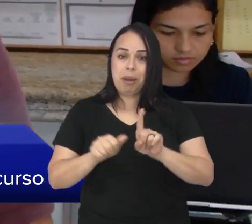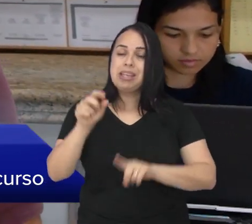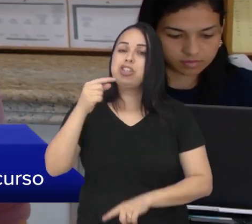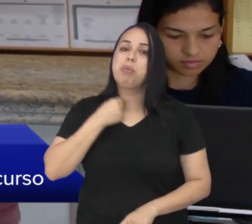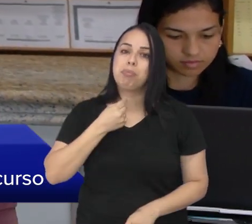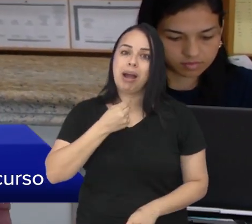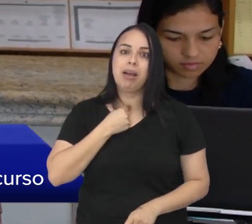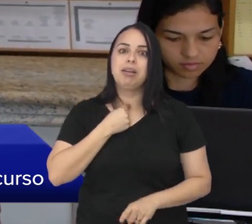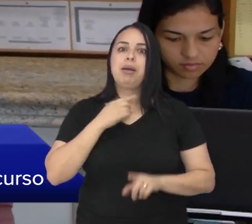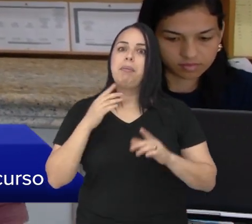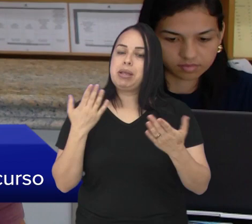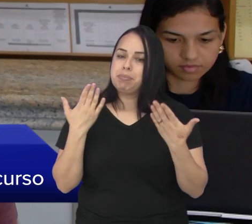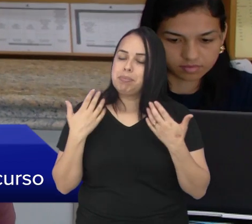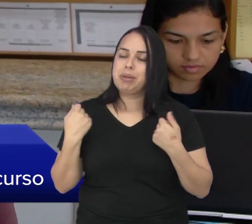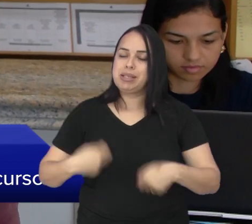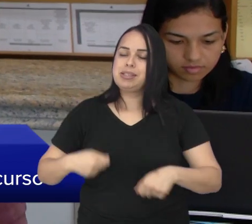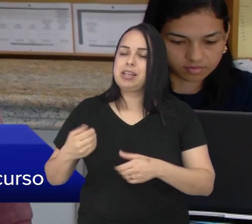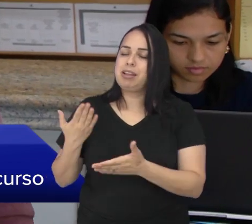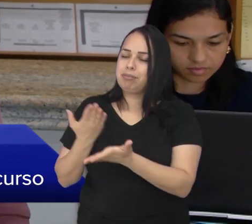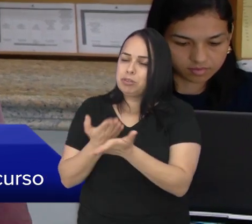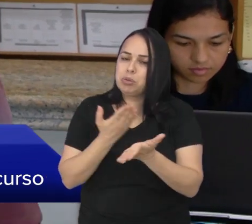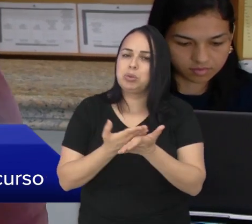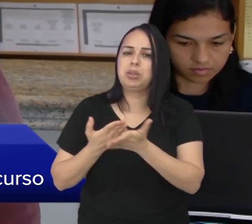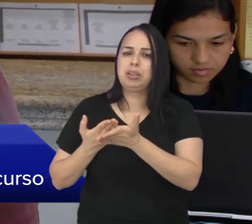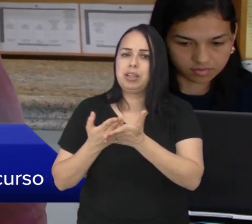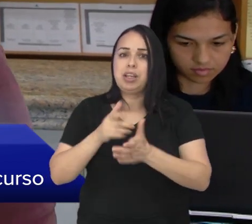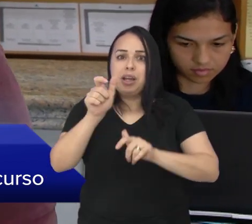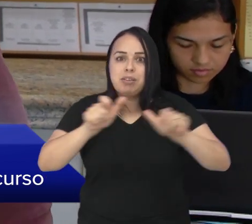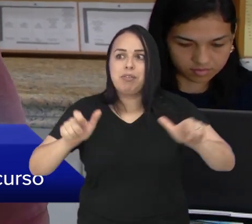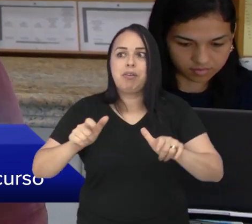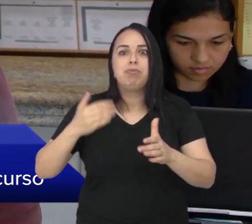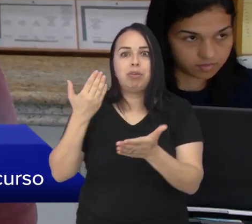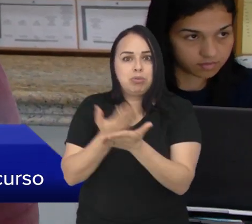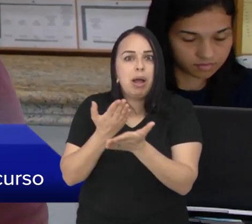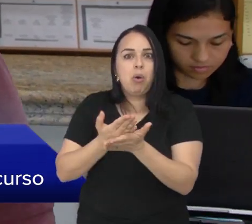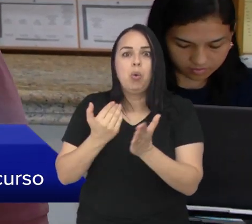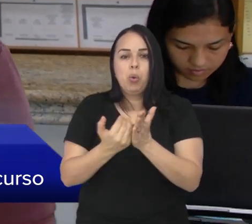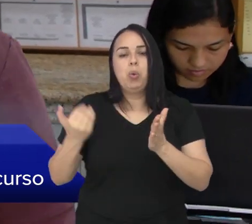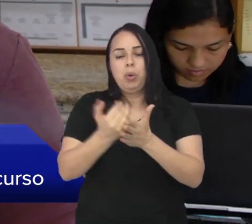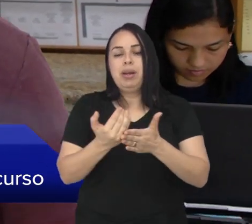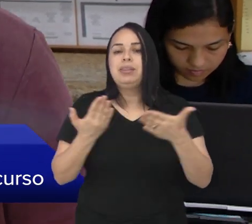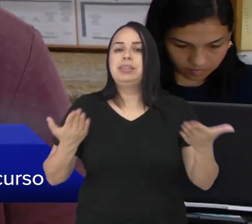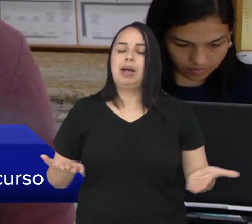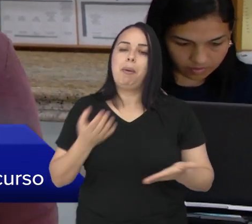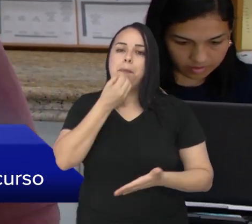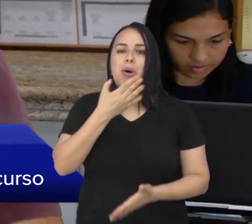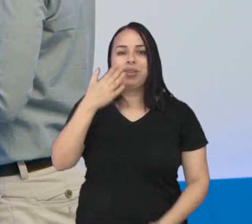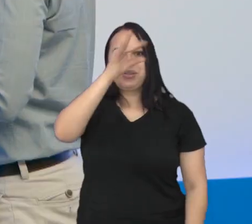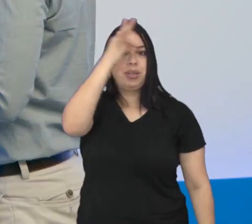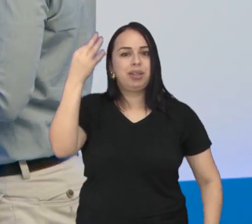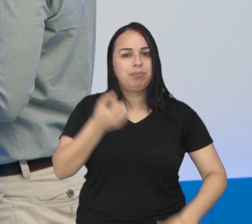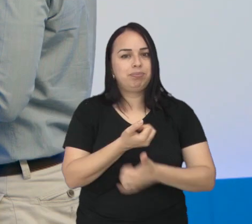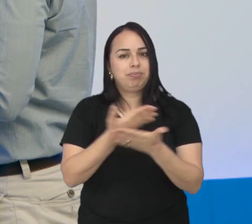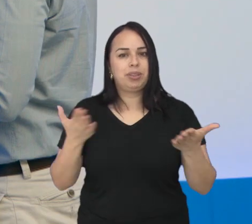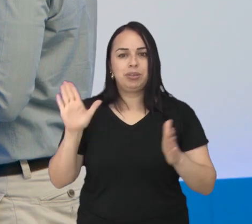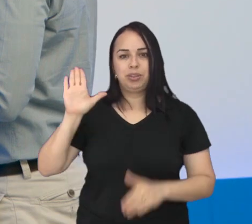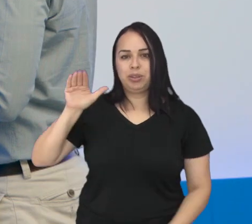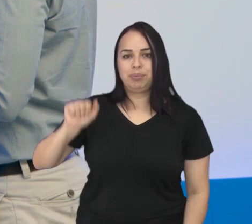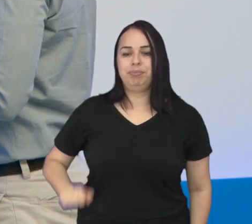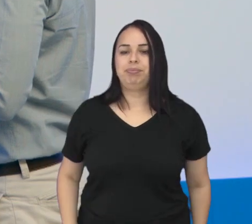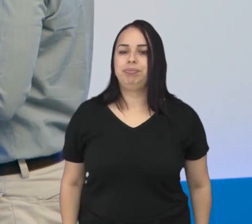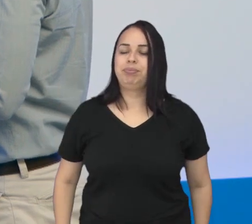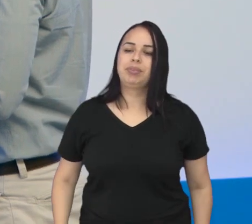si, mas claro que tem esse tempo para todos os candidatos e todos eles vão se preparar muito nesse período. Então, boa sorte a todos.